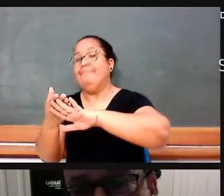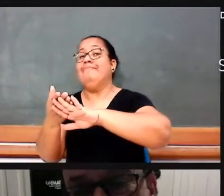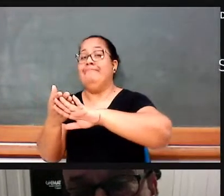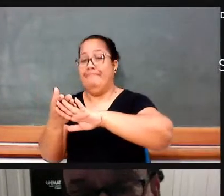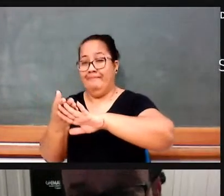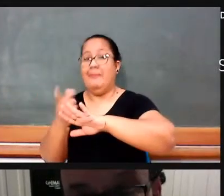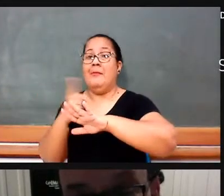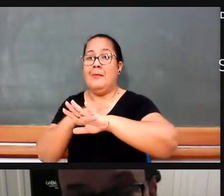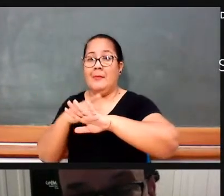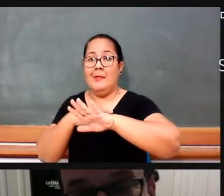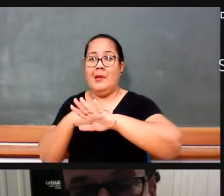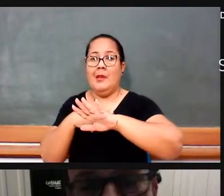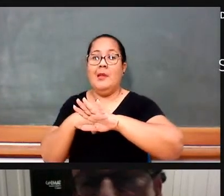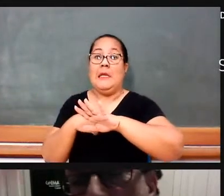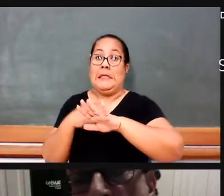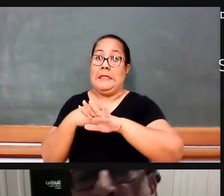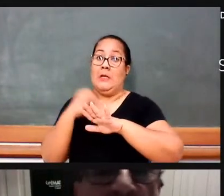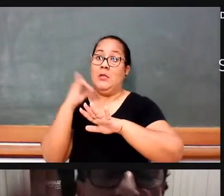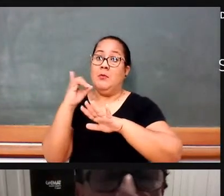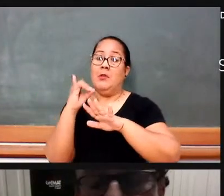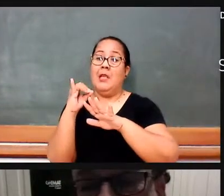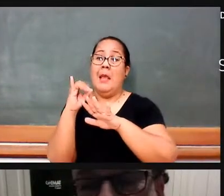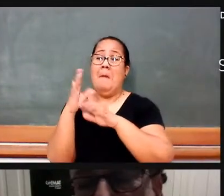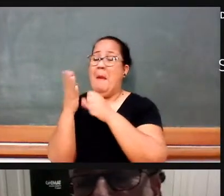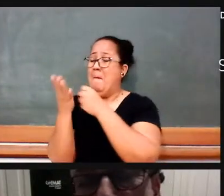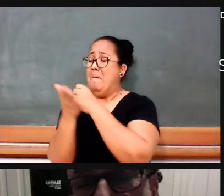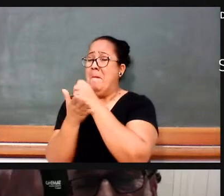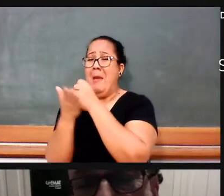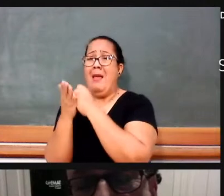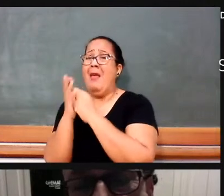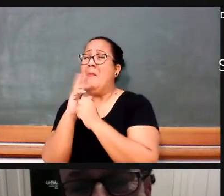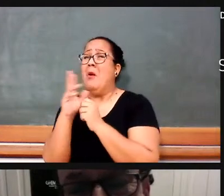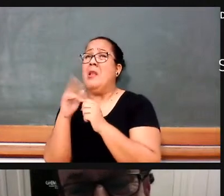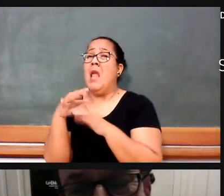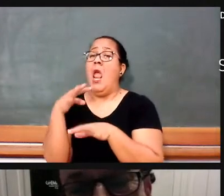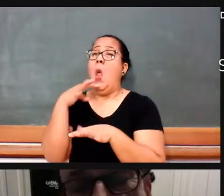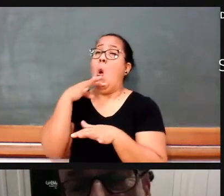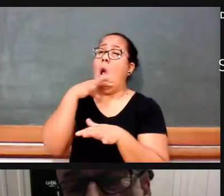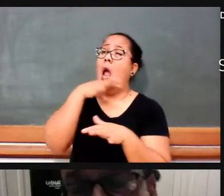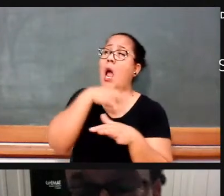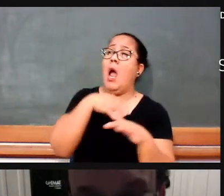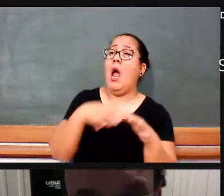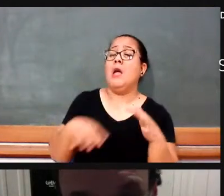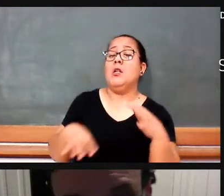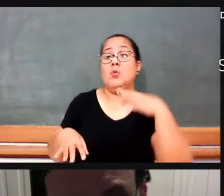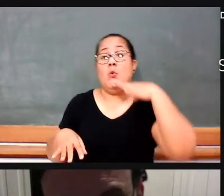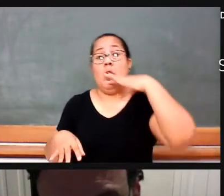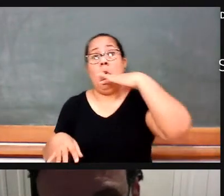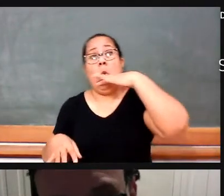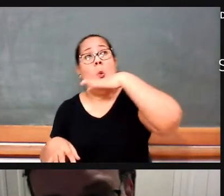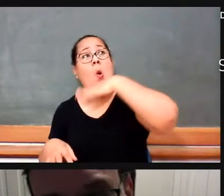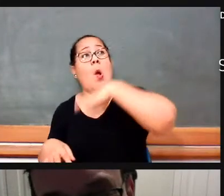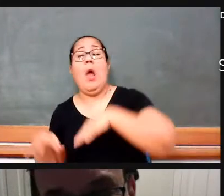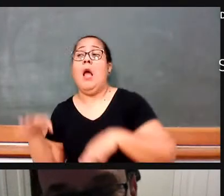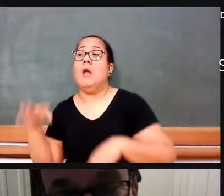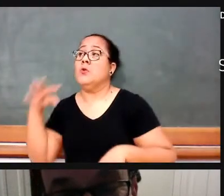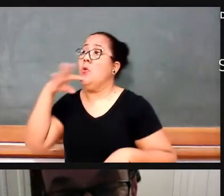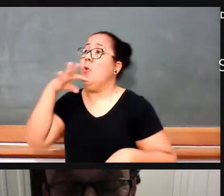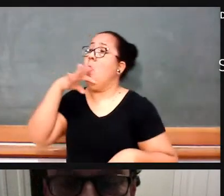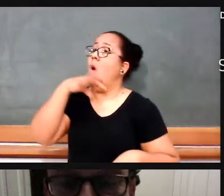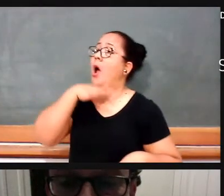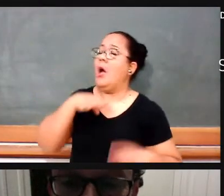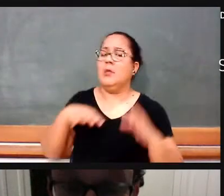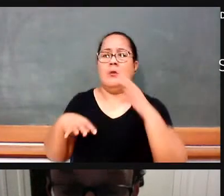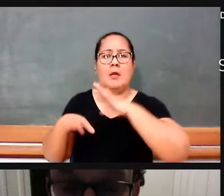superficial, não, porque eles quiseram, ah, porque é imposto mesmo, não, existem razões que